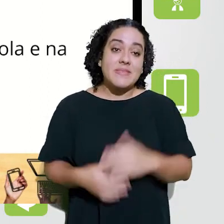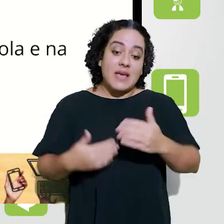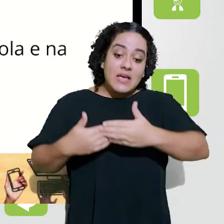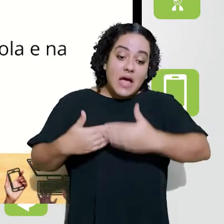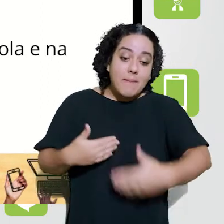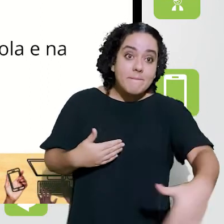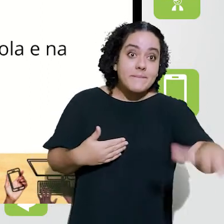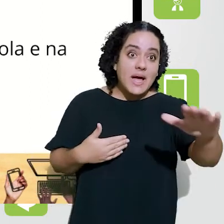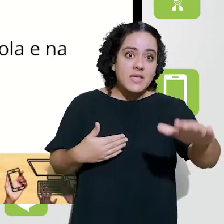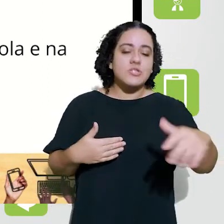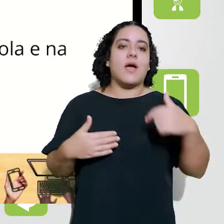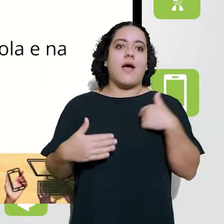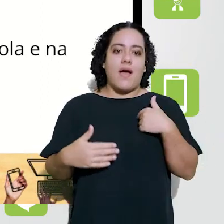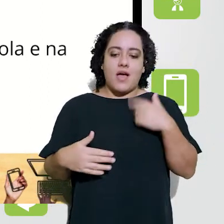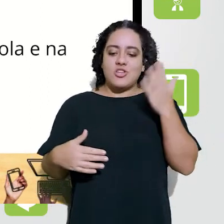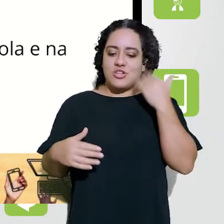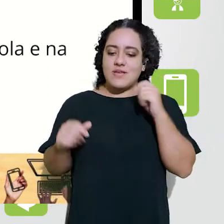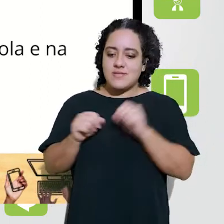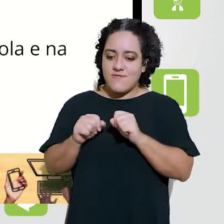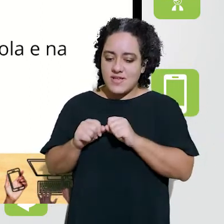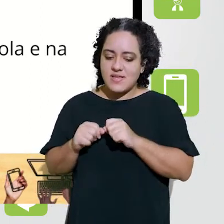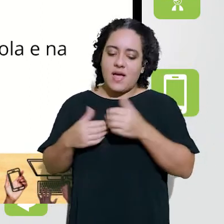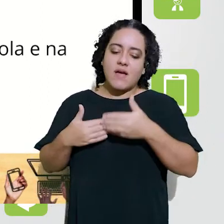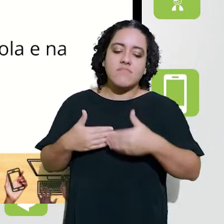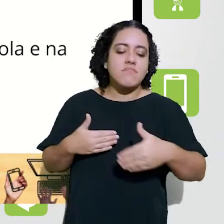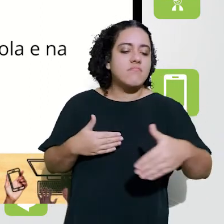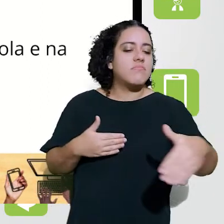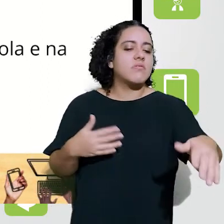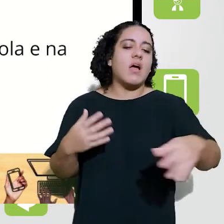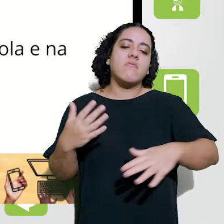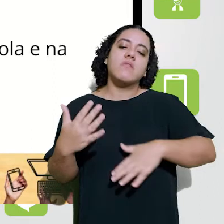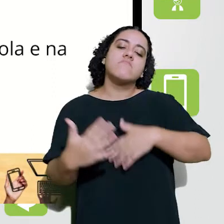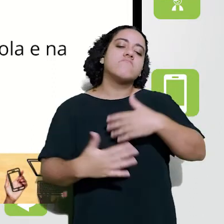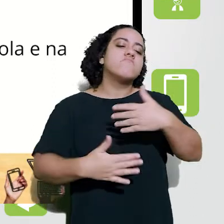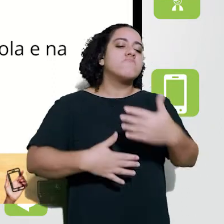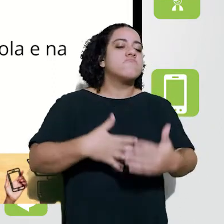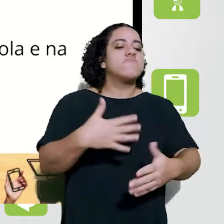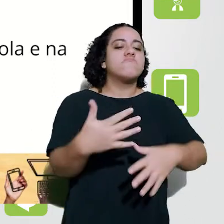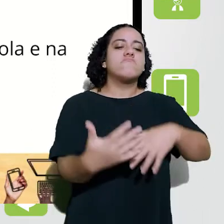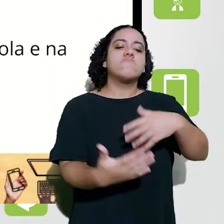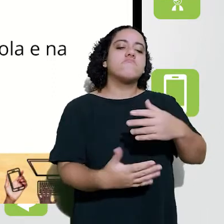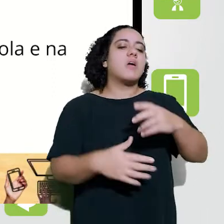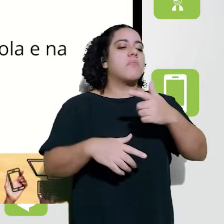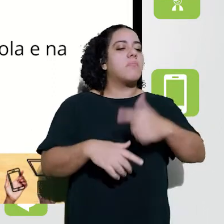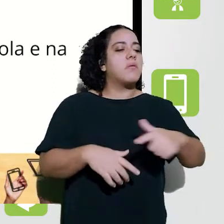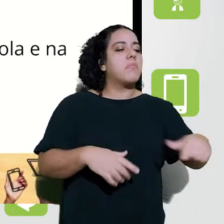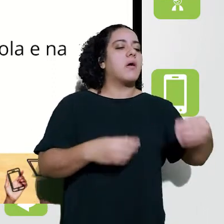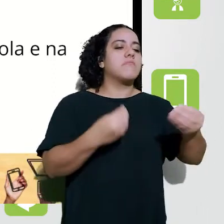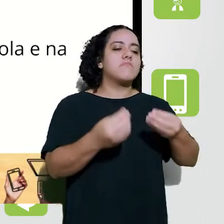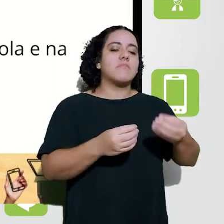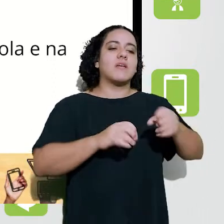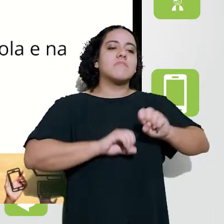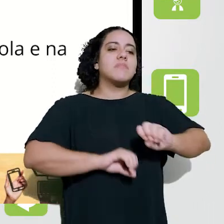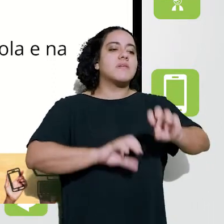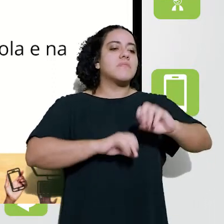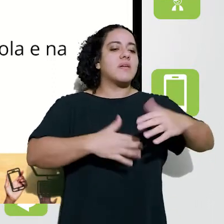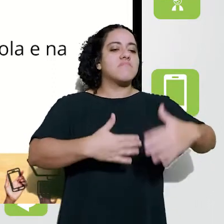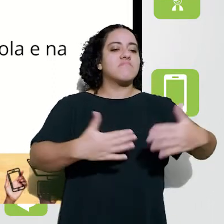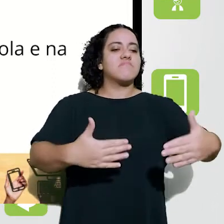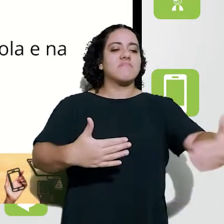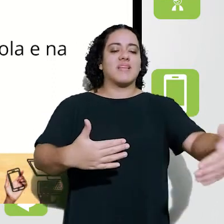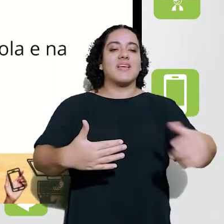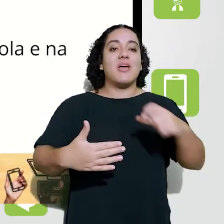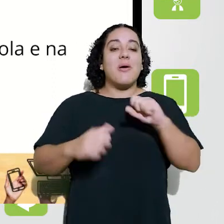experiência concretizada. E a partir disso que é concreto, ele pode se tornar algo abstrato, ele pode